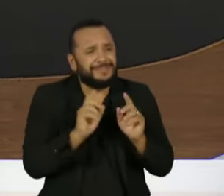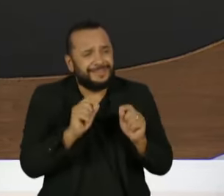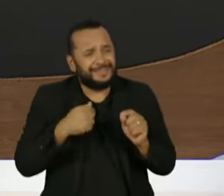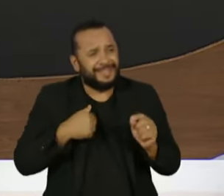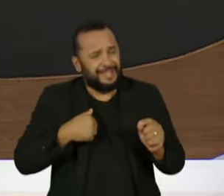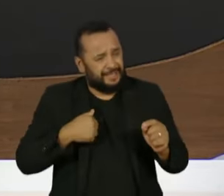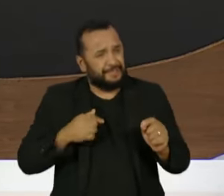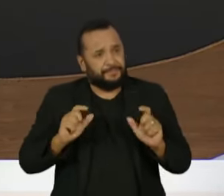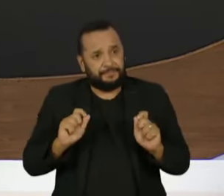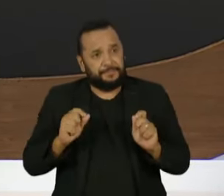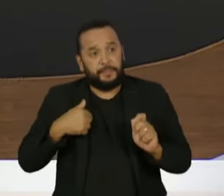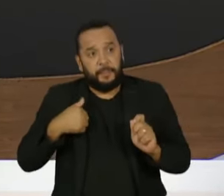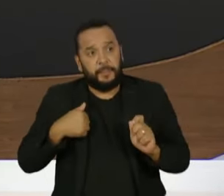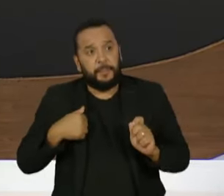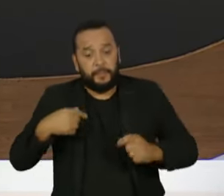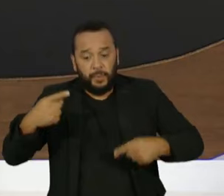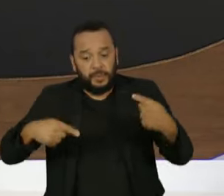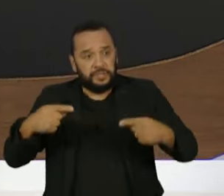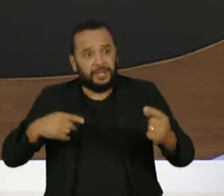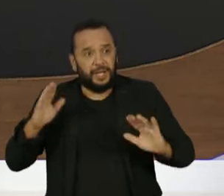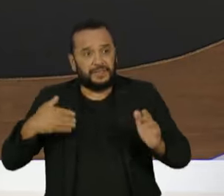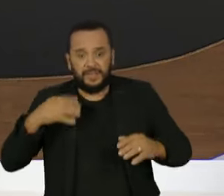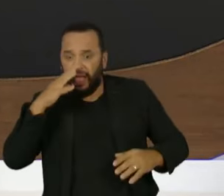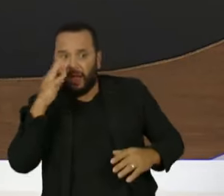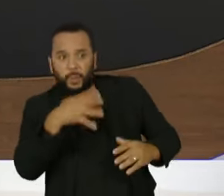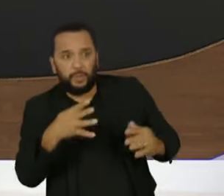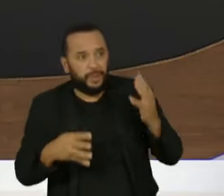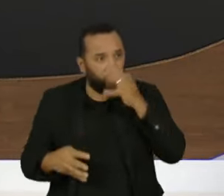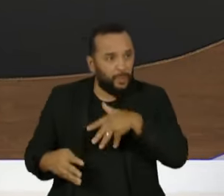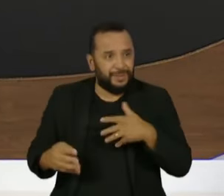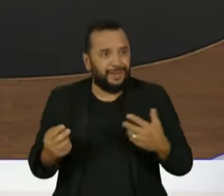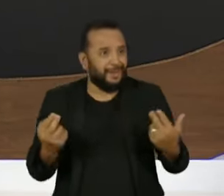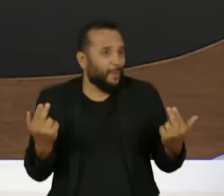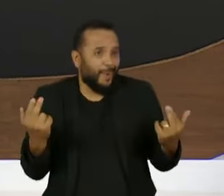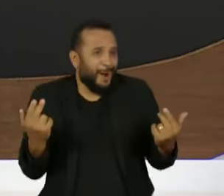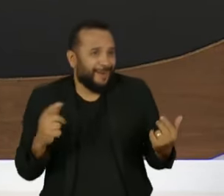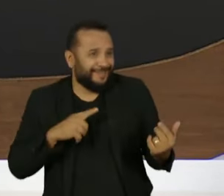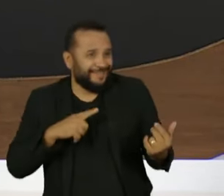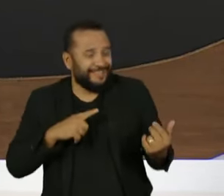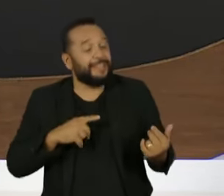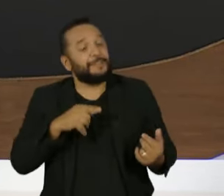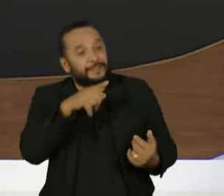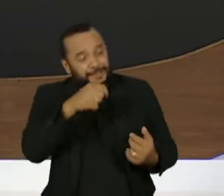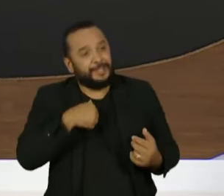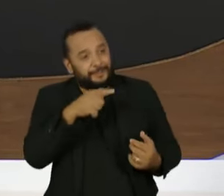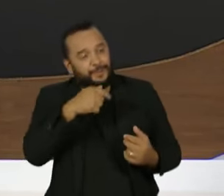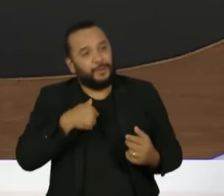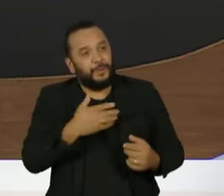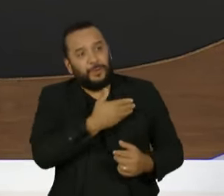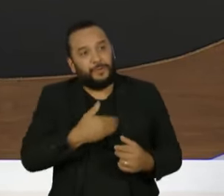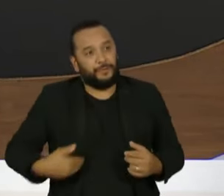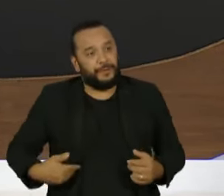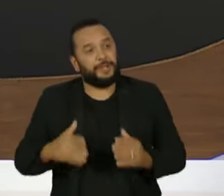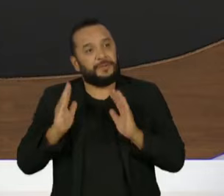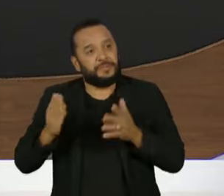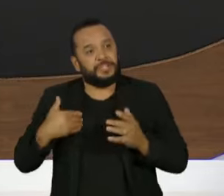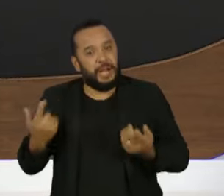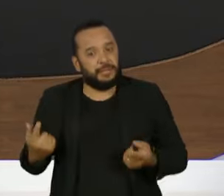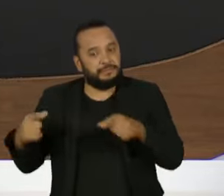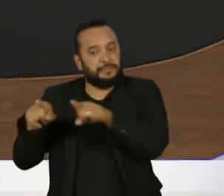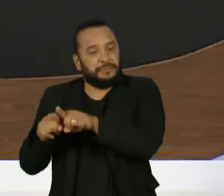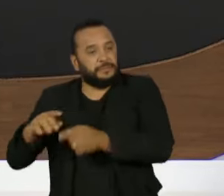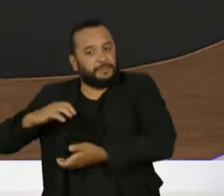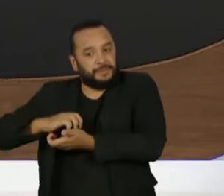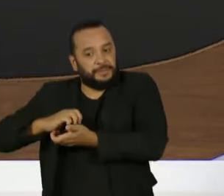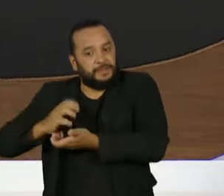mutuamente, muitas vezes, das mesmas coisas. O senhor acusou o governo, em um conluio com o Supremo, de querer fazer um revisionismo histórico,